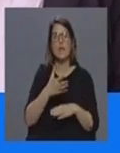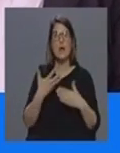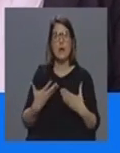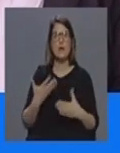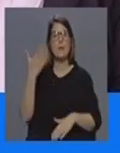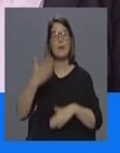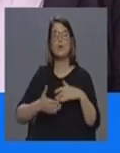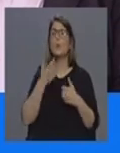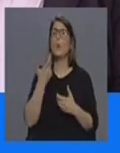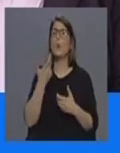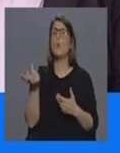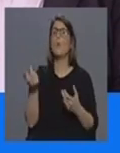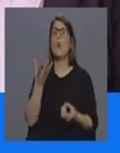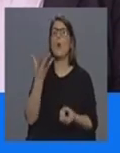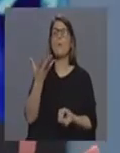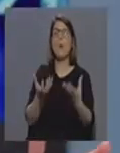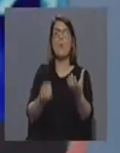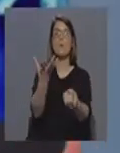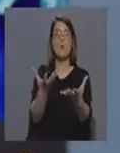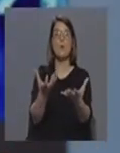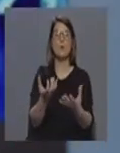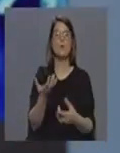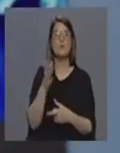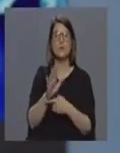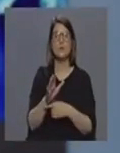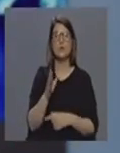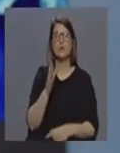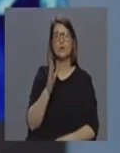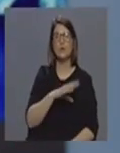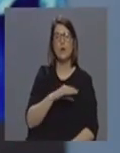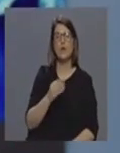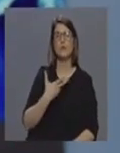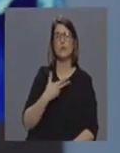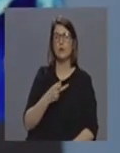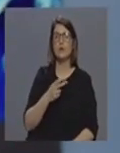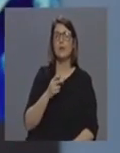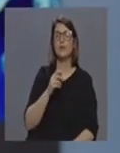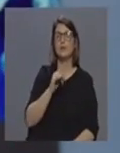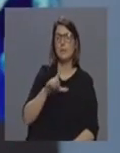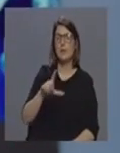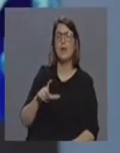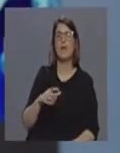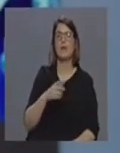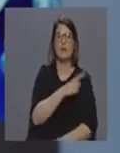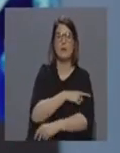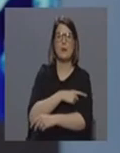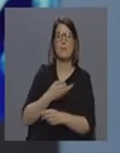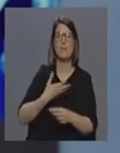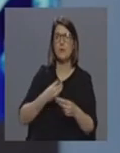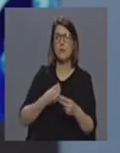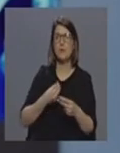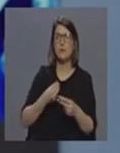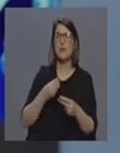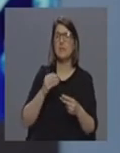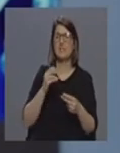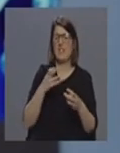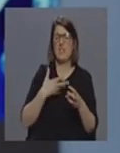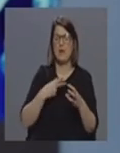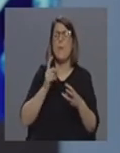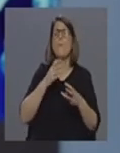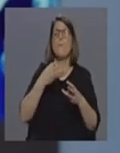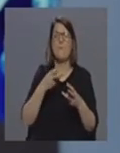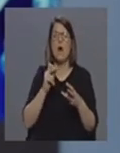aparecer tudo dou um exemplo muito concreto imaginemos que o João a doutora Isabel o Info Pedro ou a doutora Sandra ou a doutora a doutora Paula